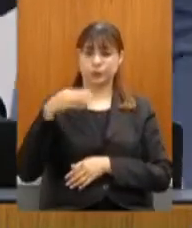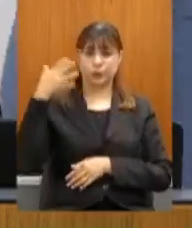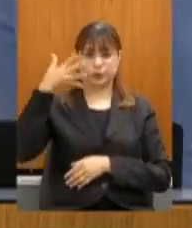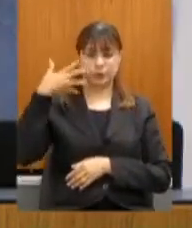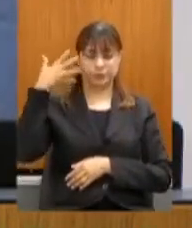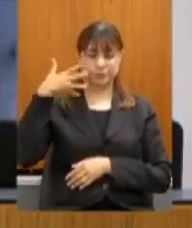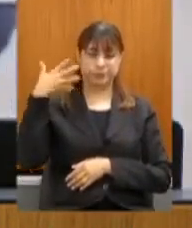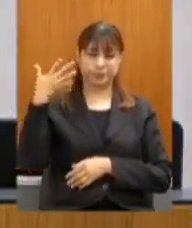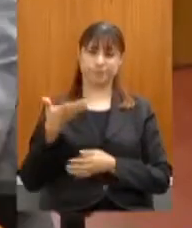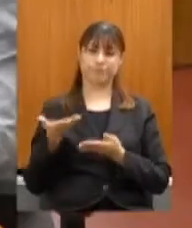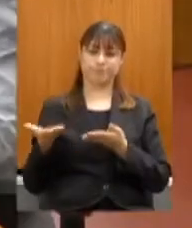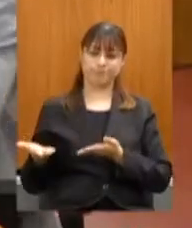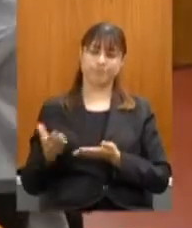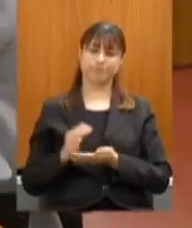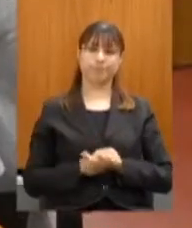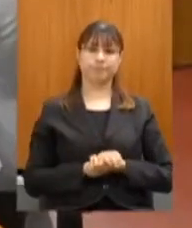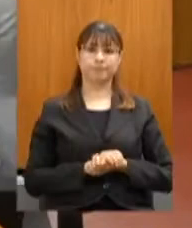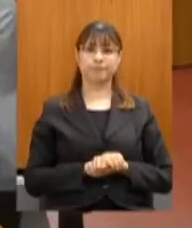exposição.